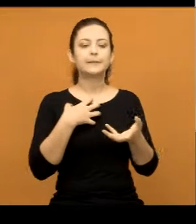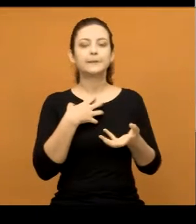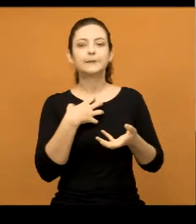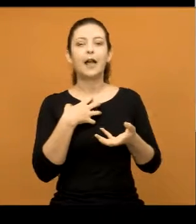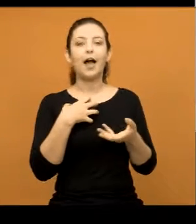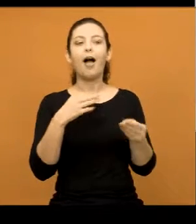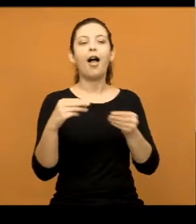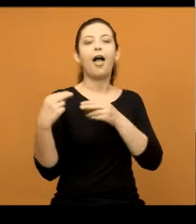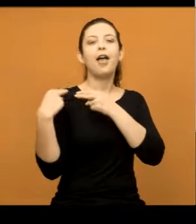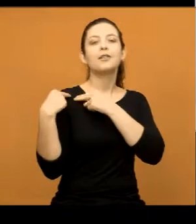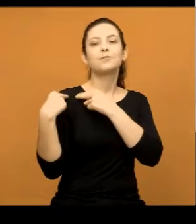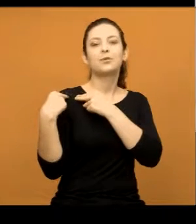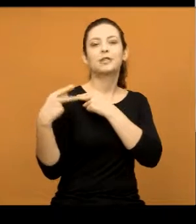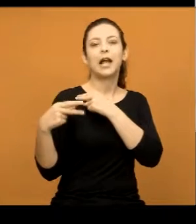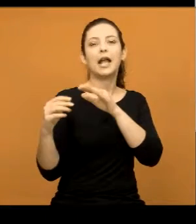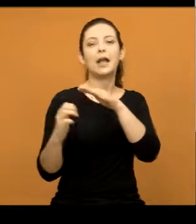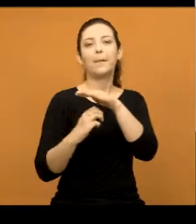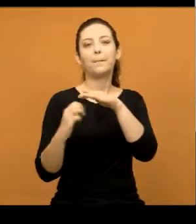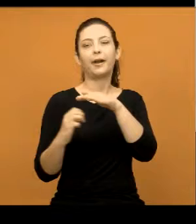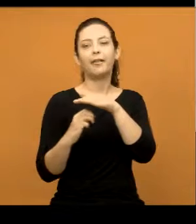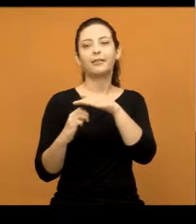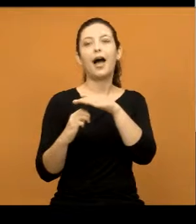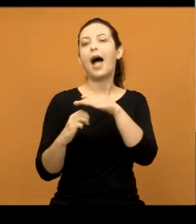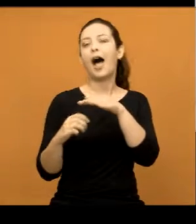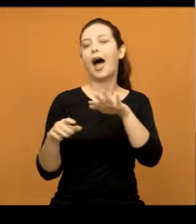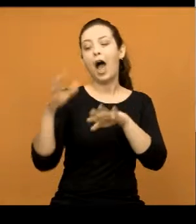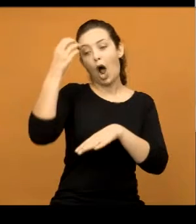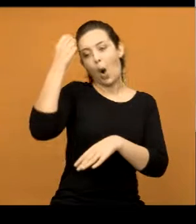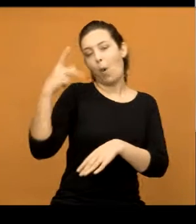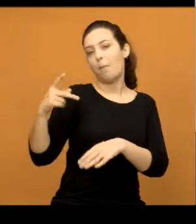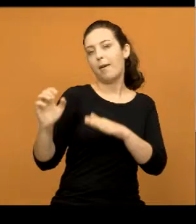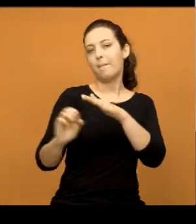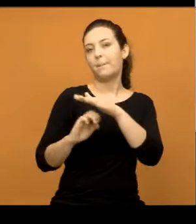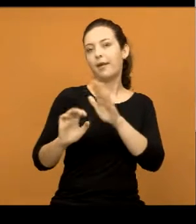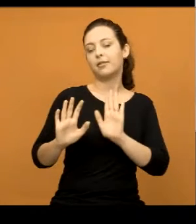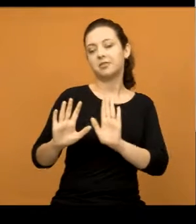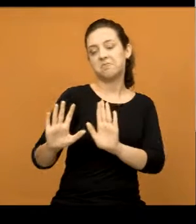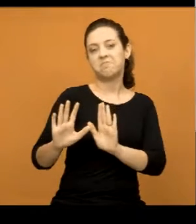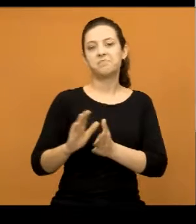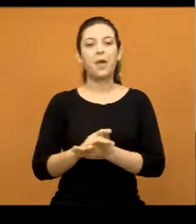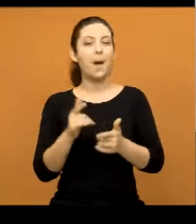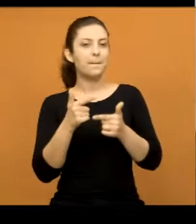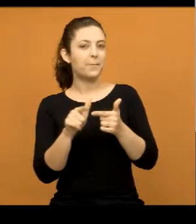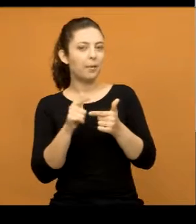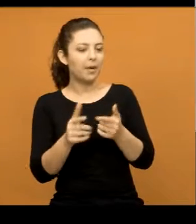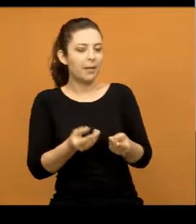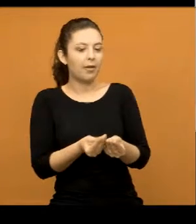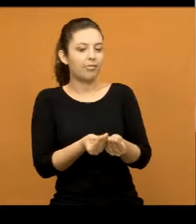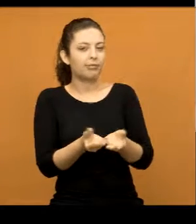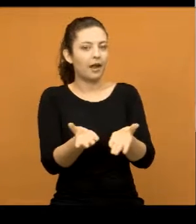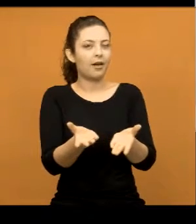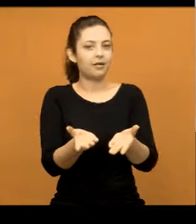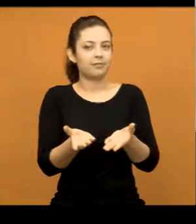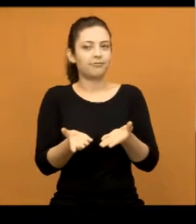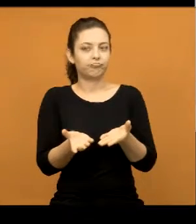transferindo a responsabilidade para a empresa. Claro, nós sabemos que problemas de entregas,